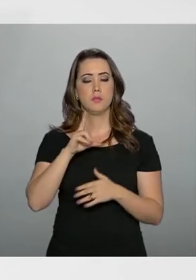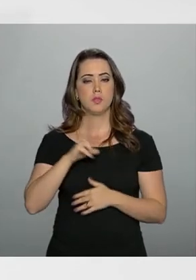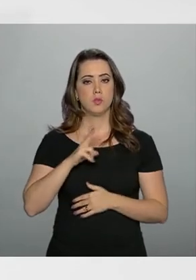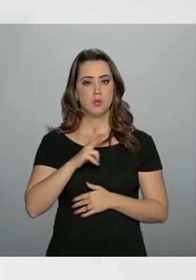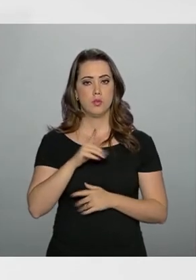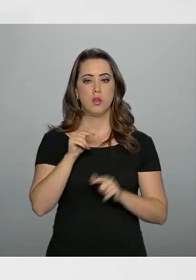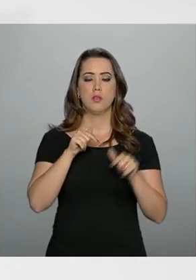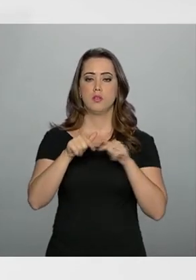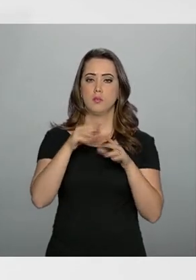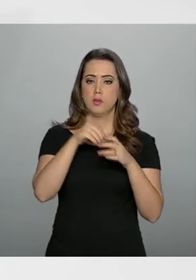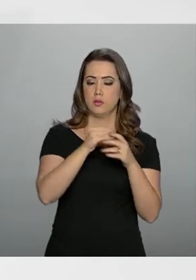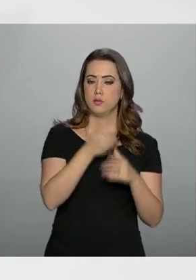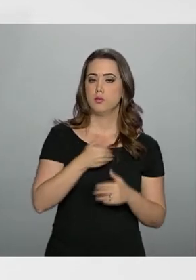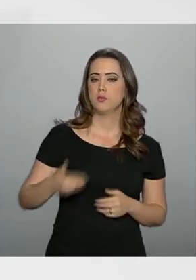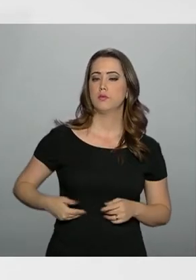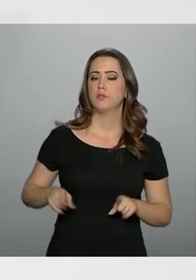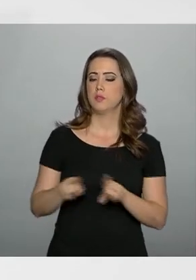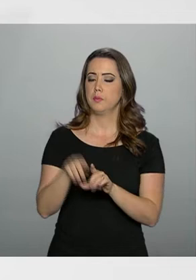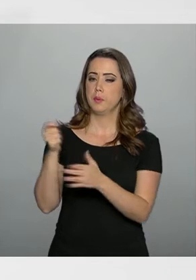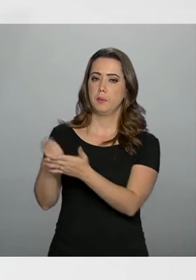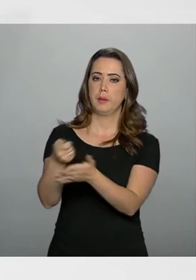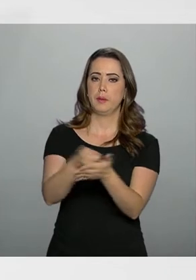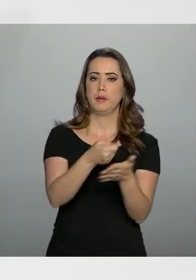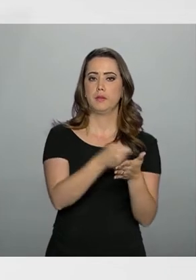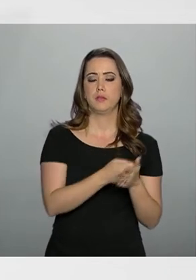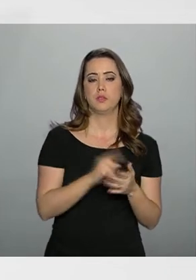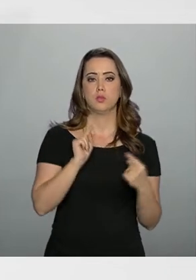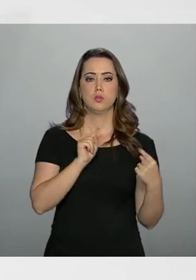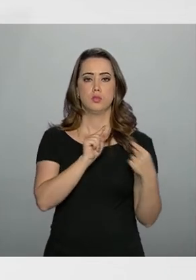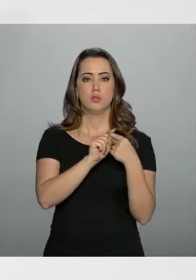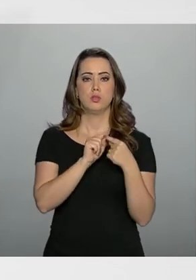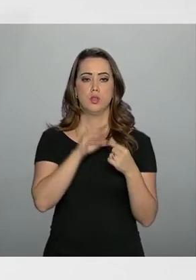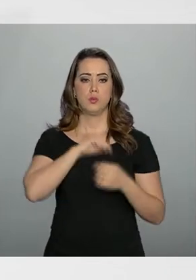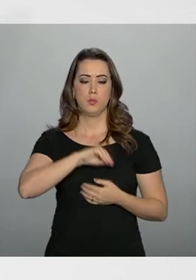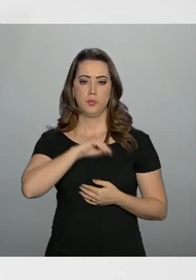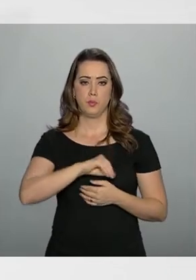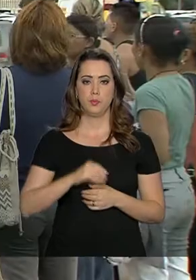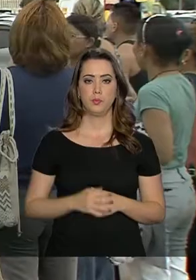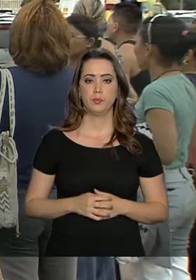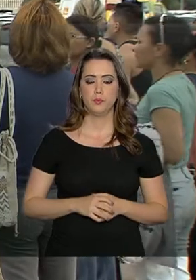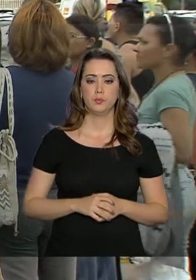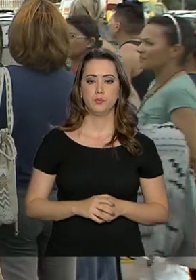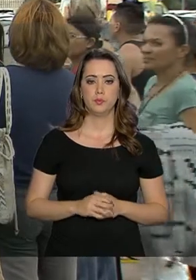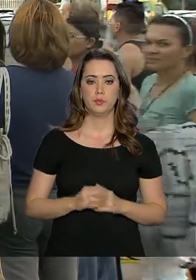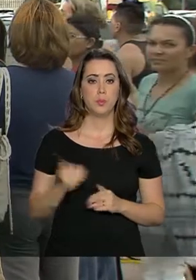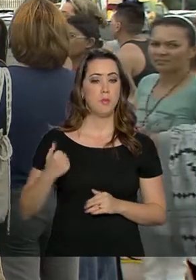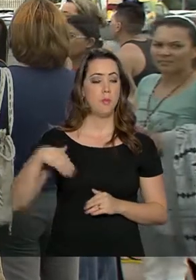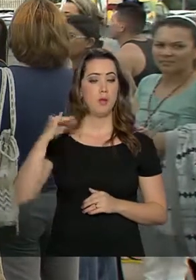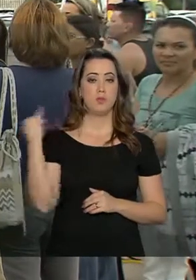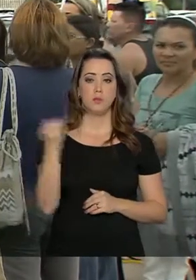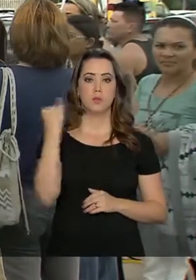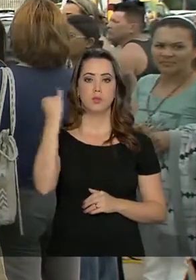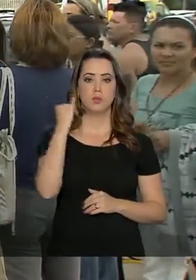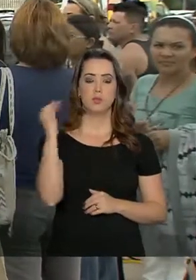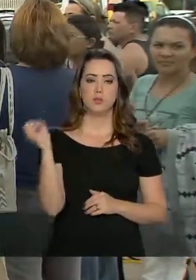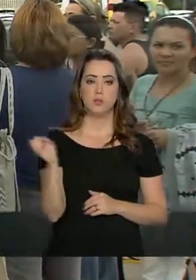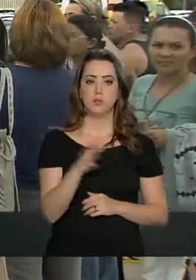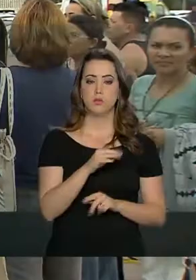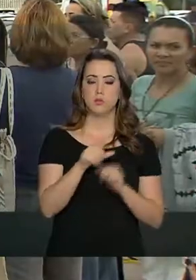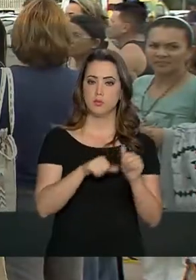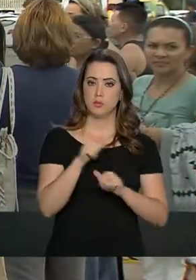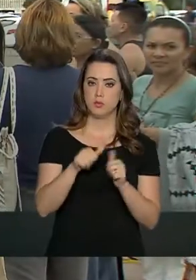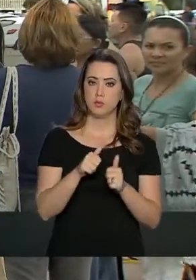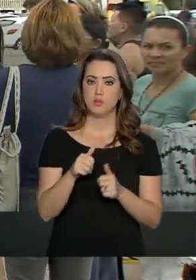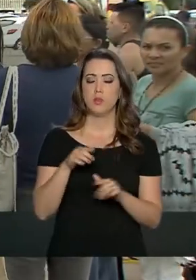servidores públicos também vão pagar para a Previdência, de acordo com a faixa salarial. O maior mérito dessa reforma é que o